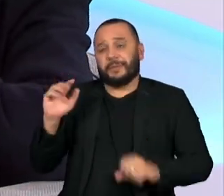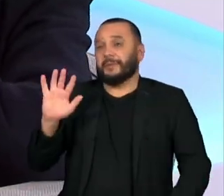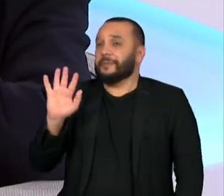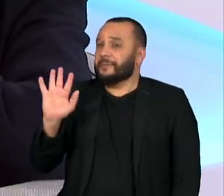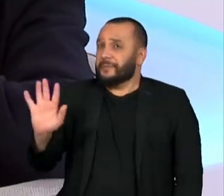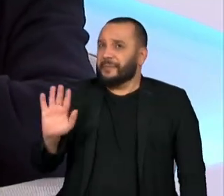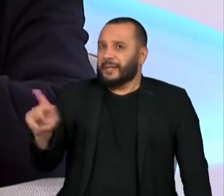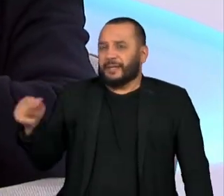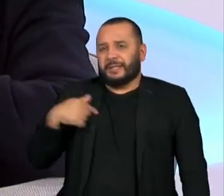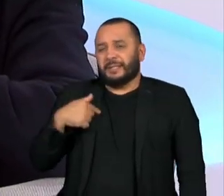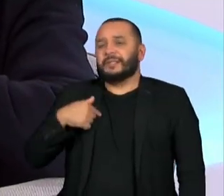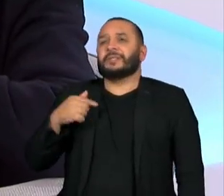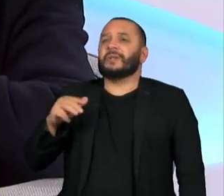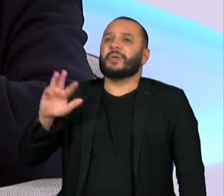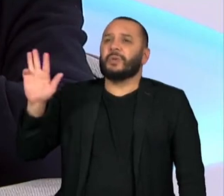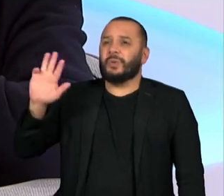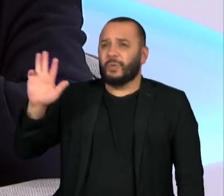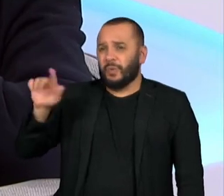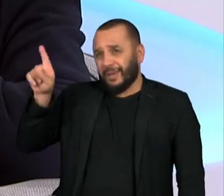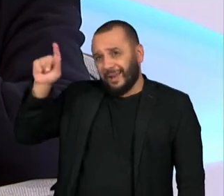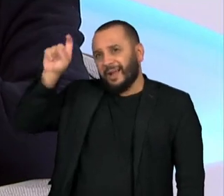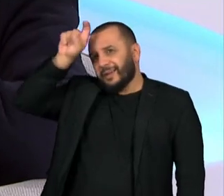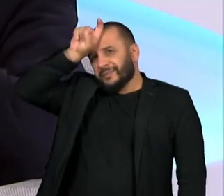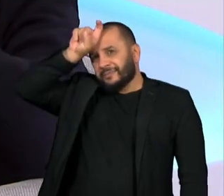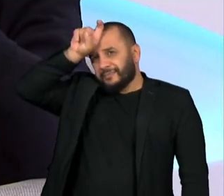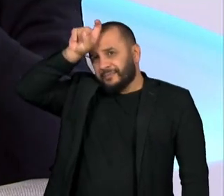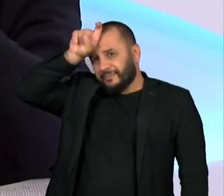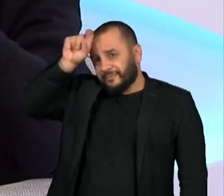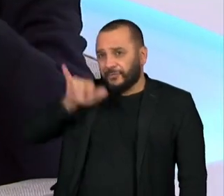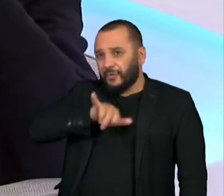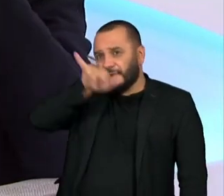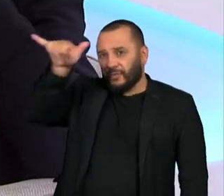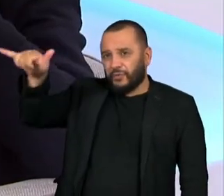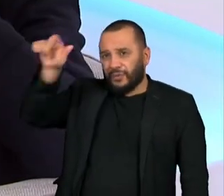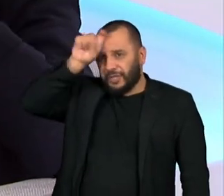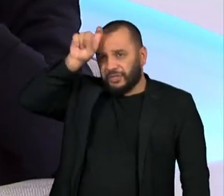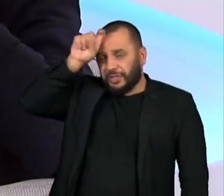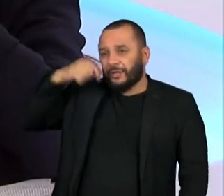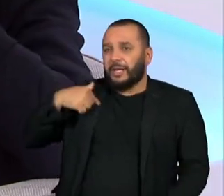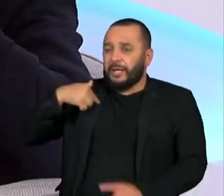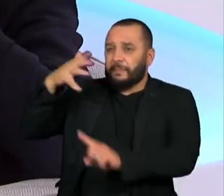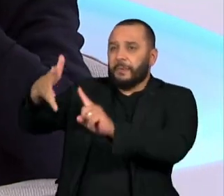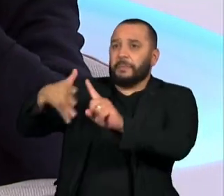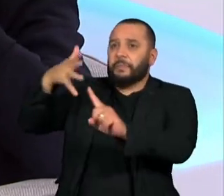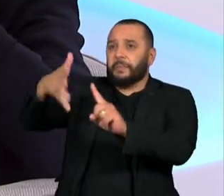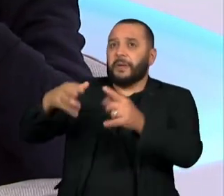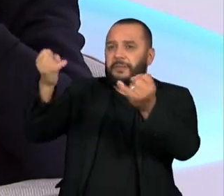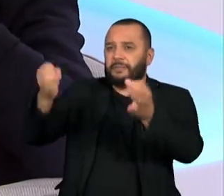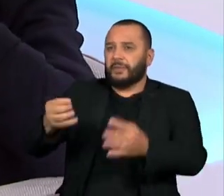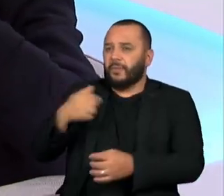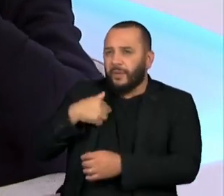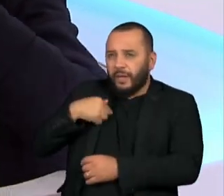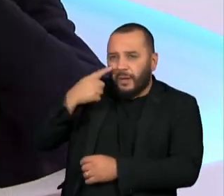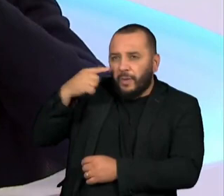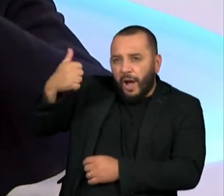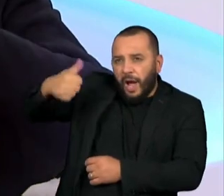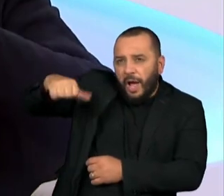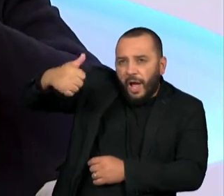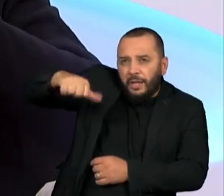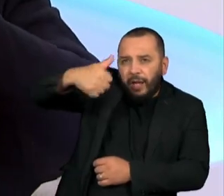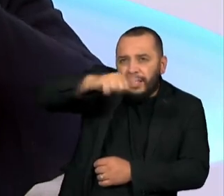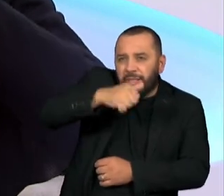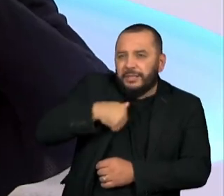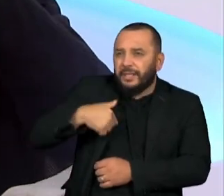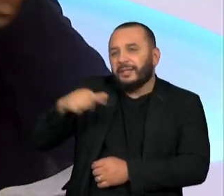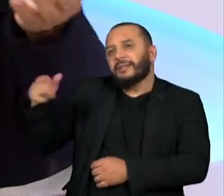discurso dele em Sharm el-Sheik e analisa o que ele falou, eu só posso analisar o Lula a partir